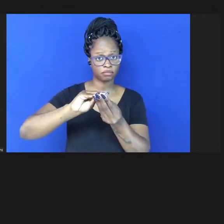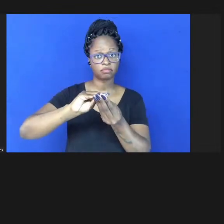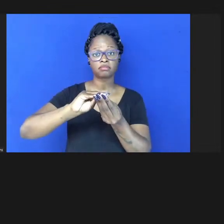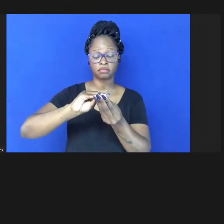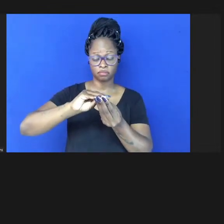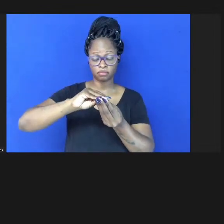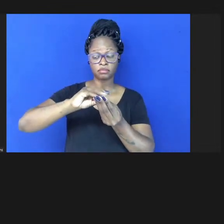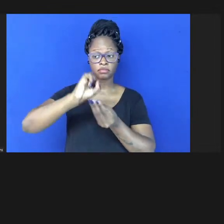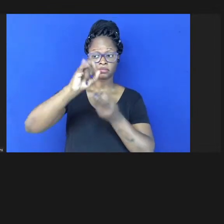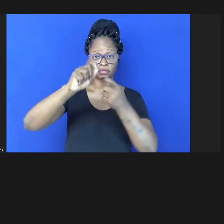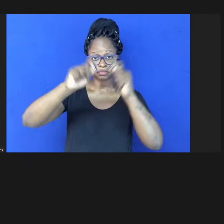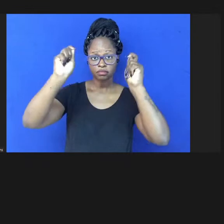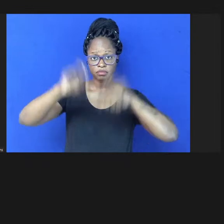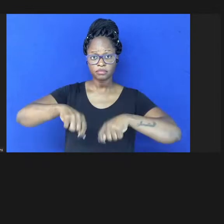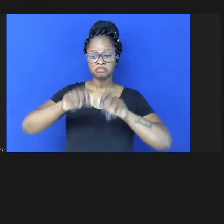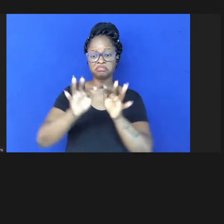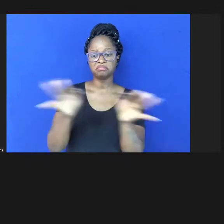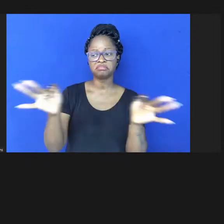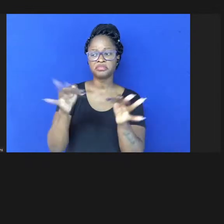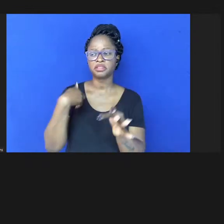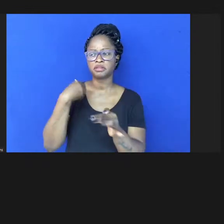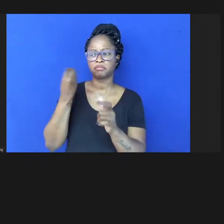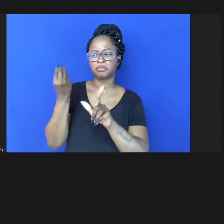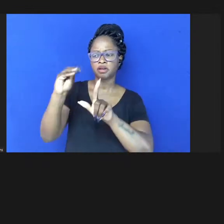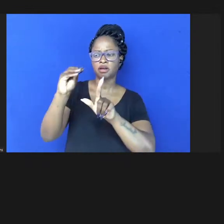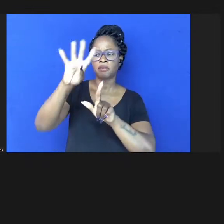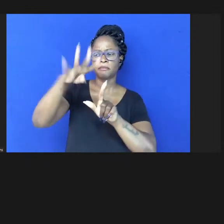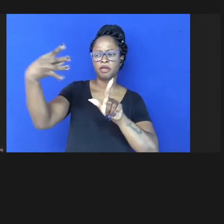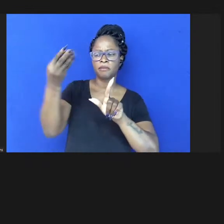simplesmente colocar no seu currículo